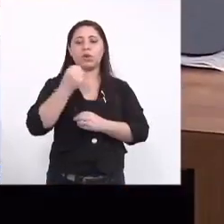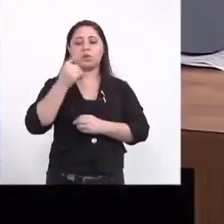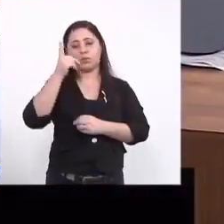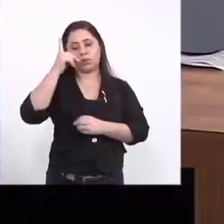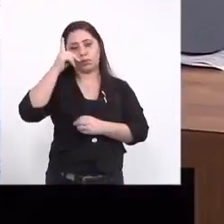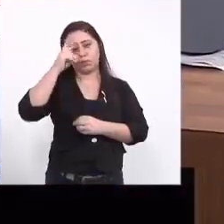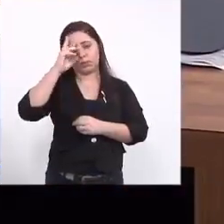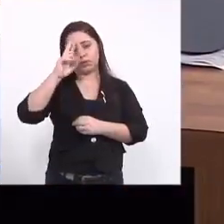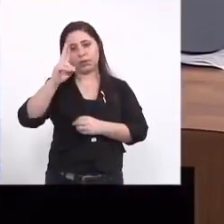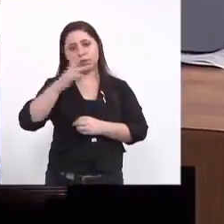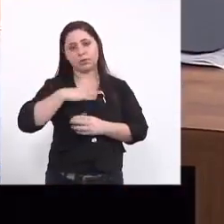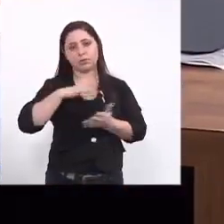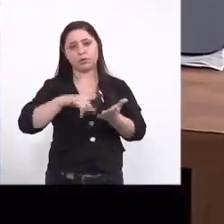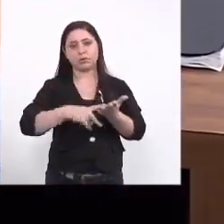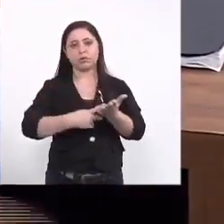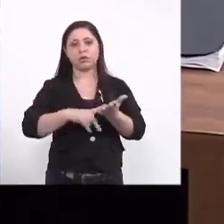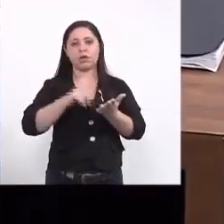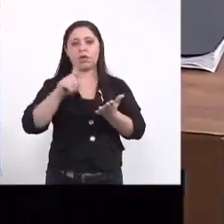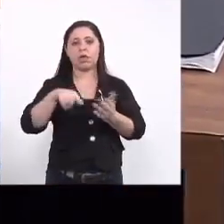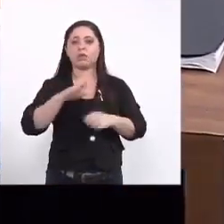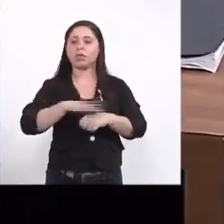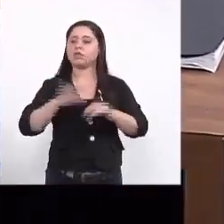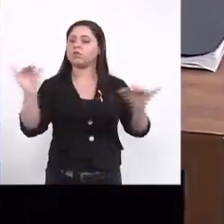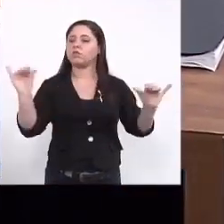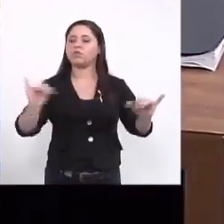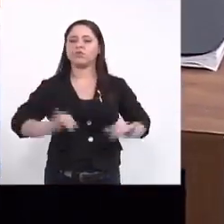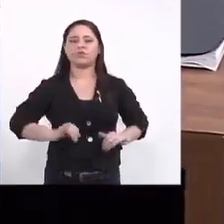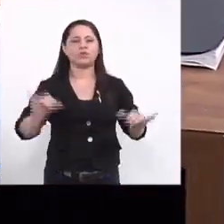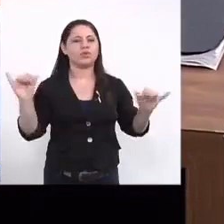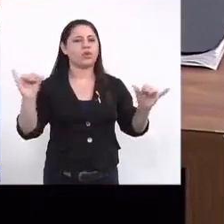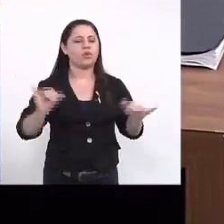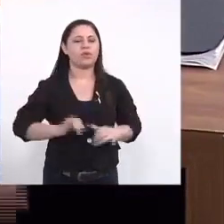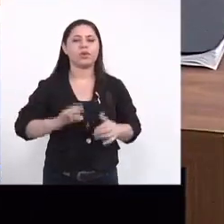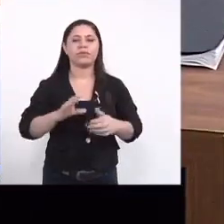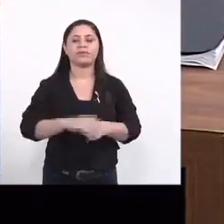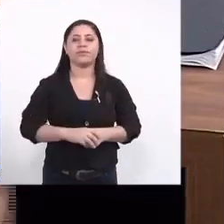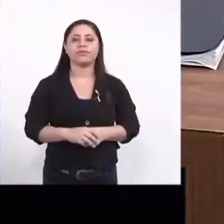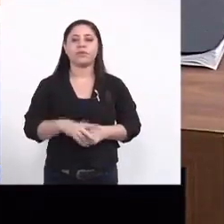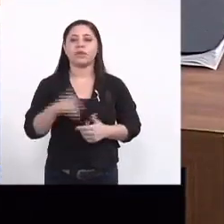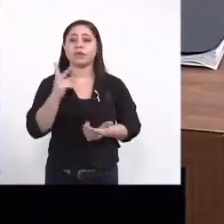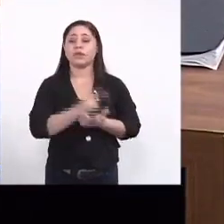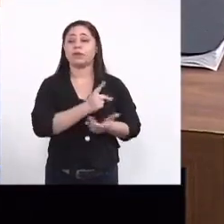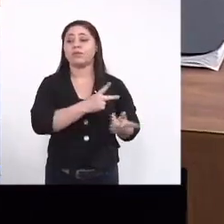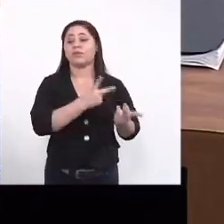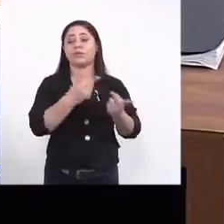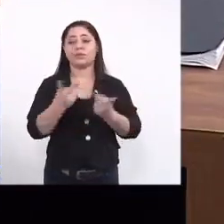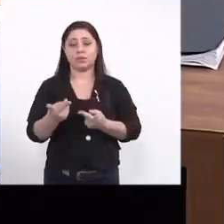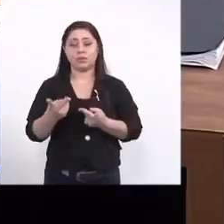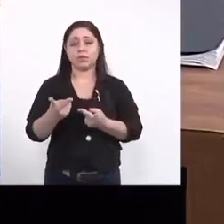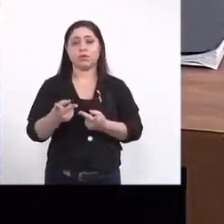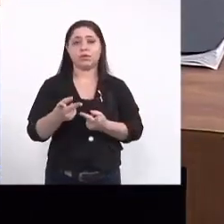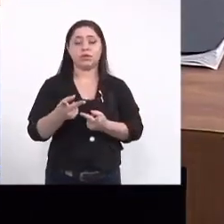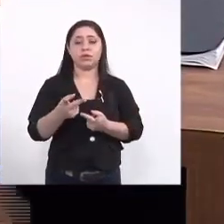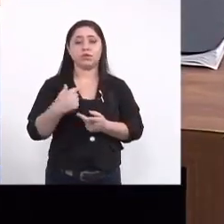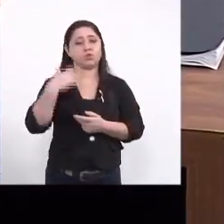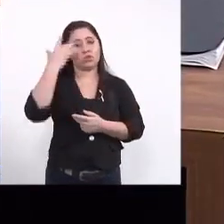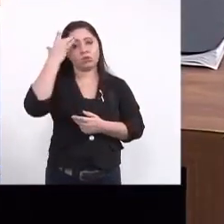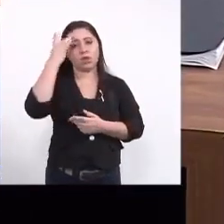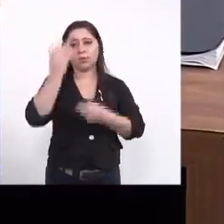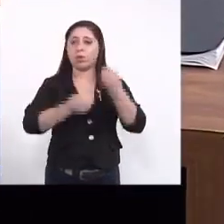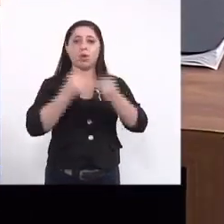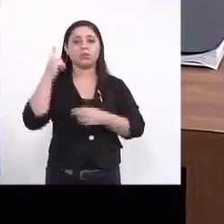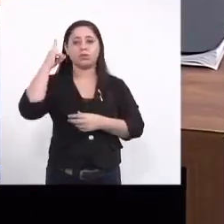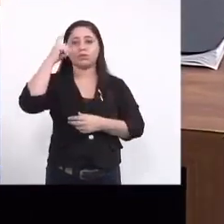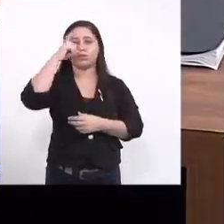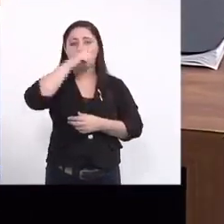sindicato e é um dos caras que mais sofre lá nos vetores sempre eu estou visitando ele vocês não tem noção também da